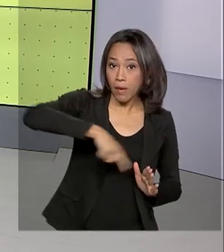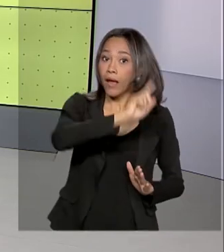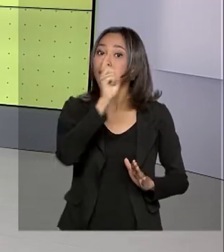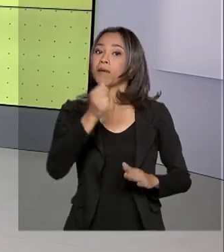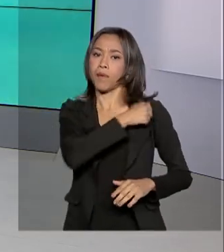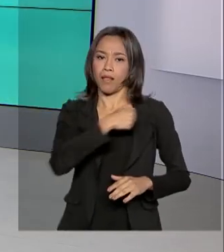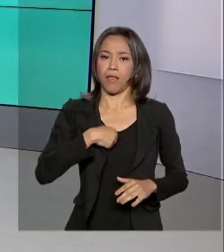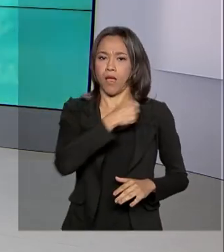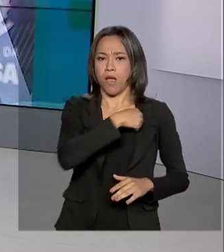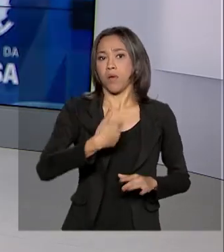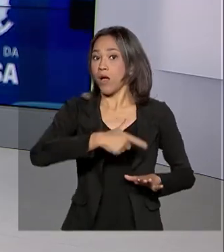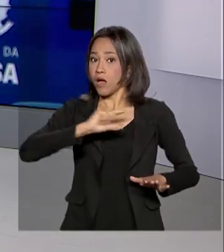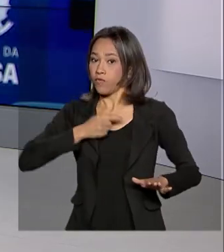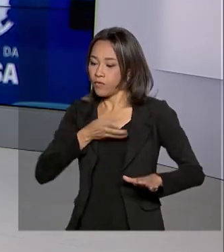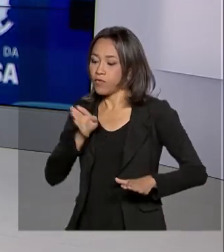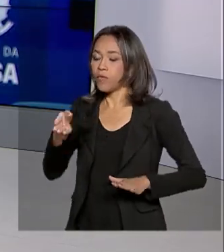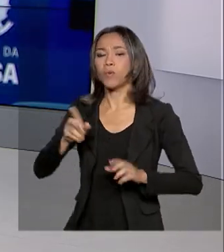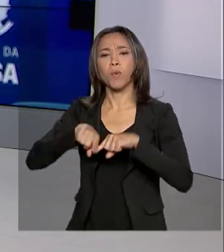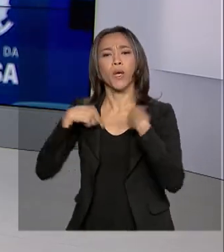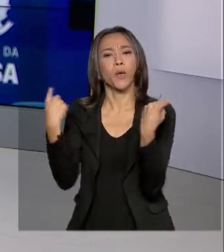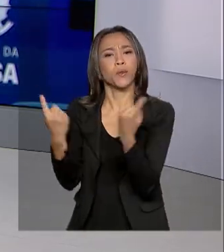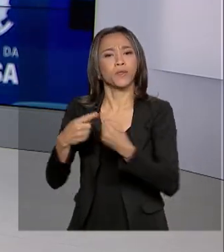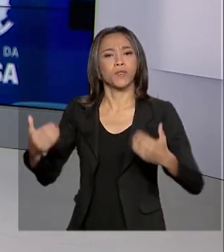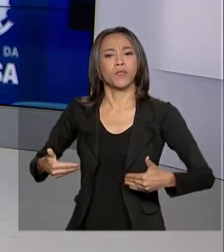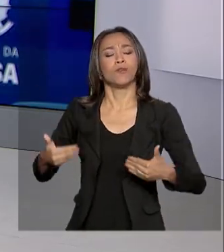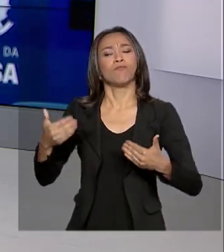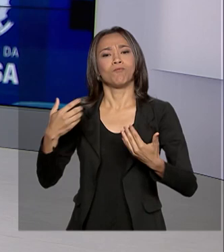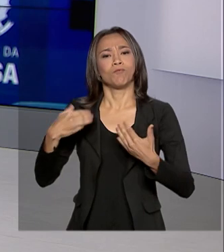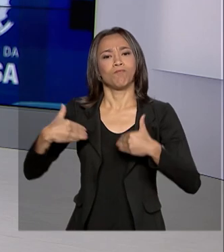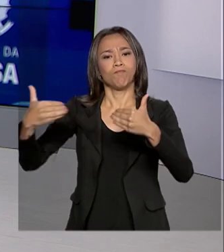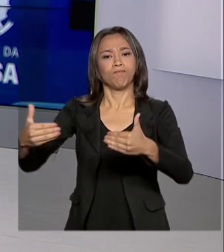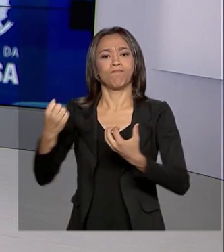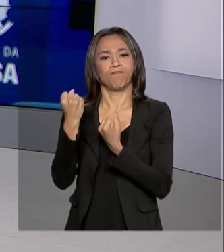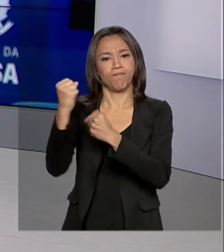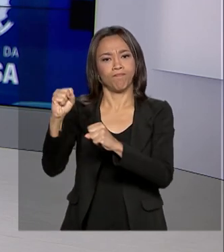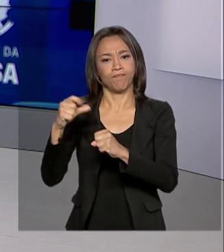acompanhar os trabalhos. Daniela Ipopov tem os detalhes para a gente. Oi, Dani.